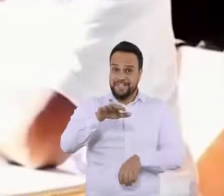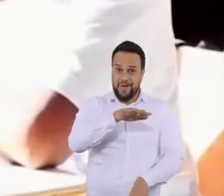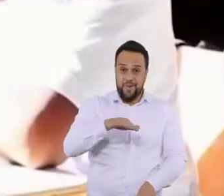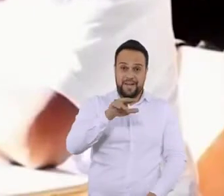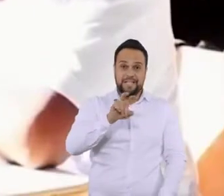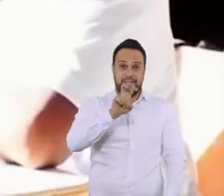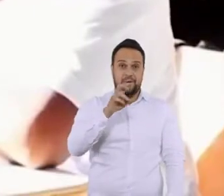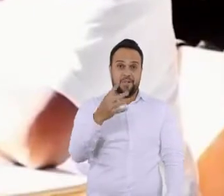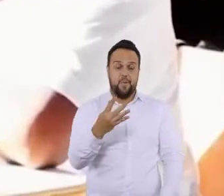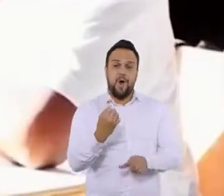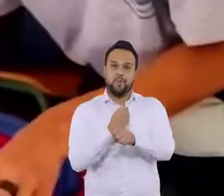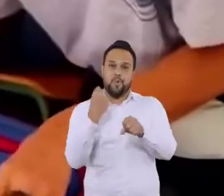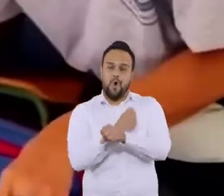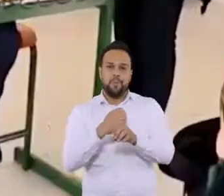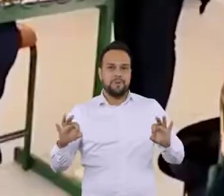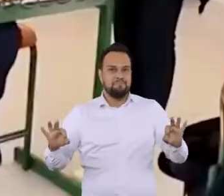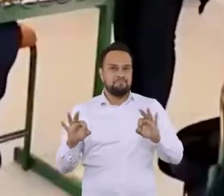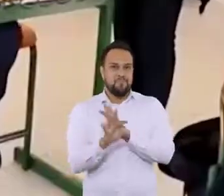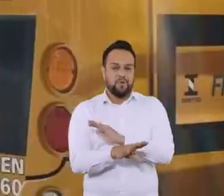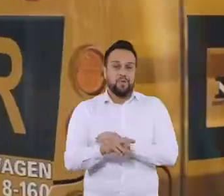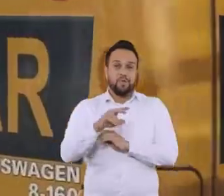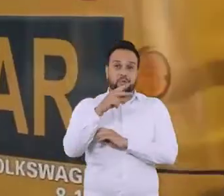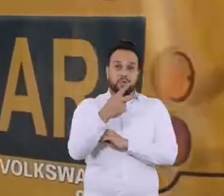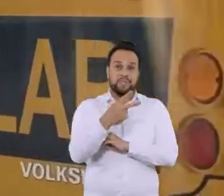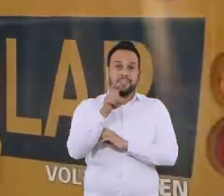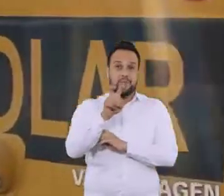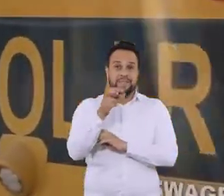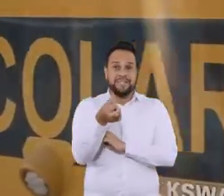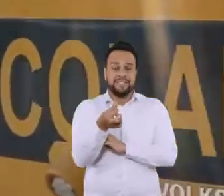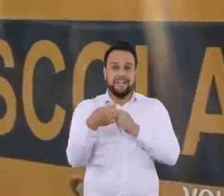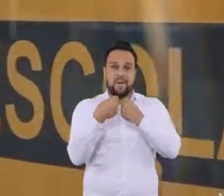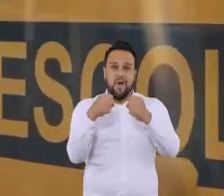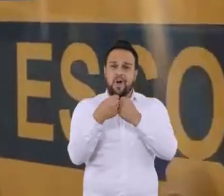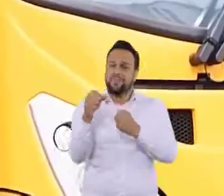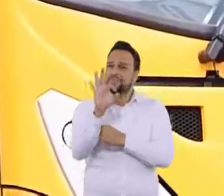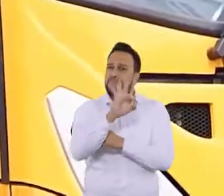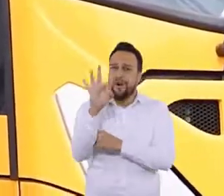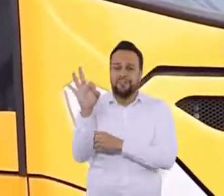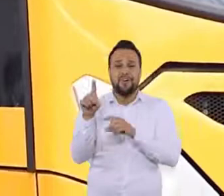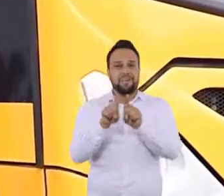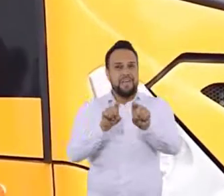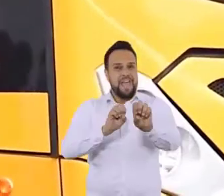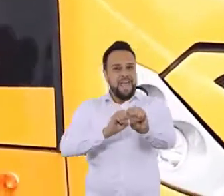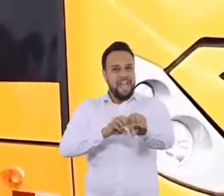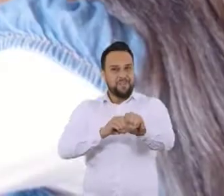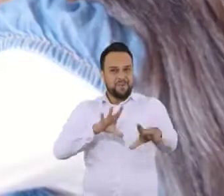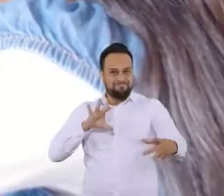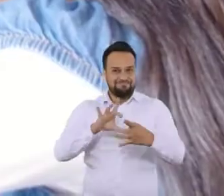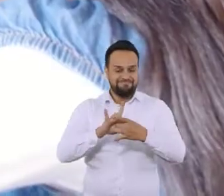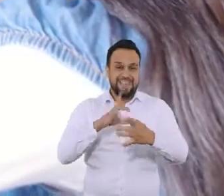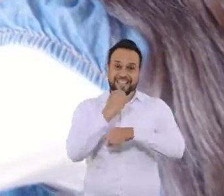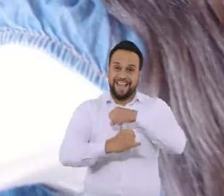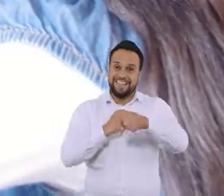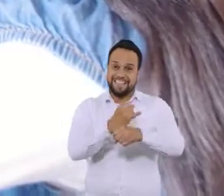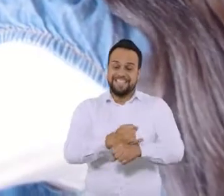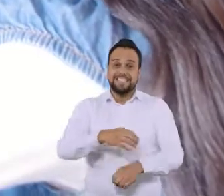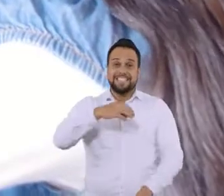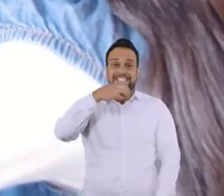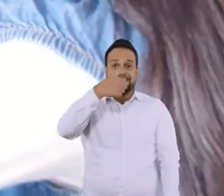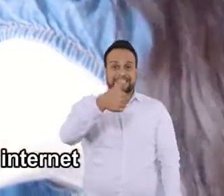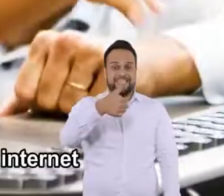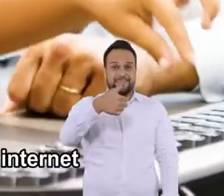educação, 54 obras entregues, 256 ônibus novinhos para os alunos e uma educação